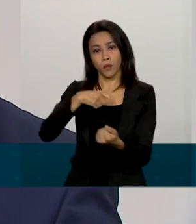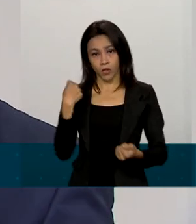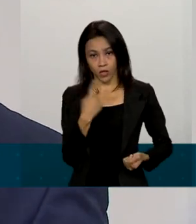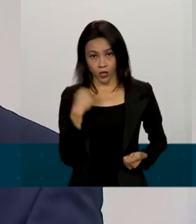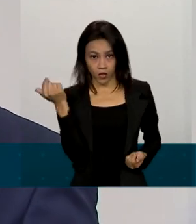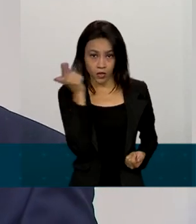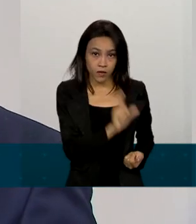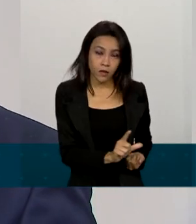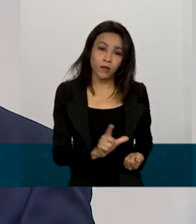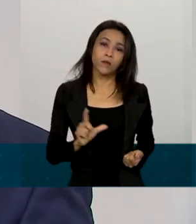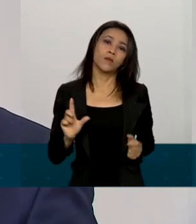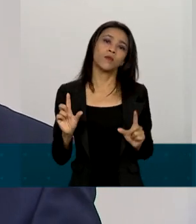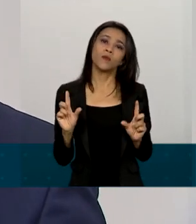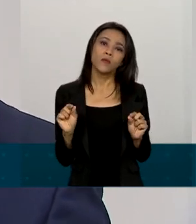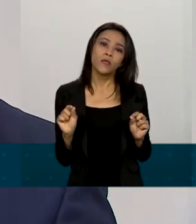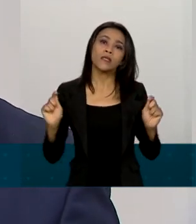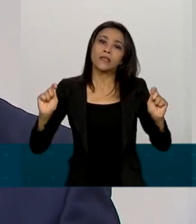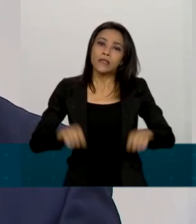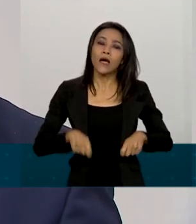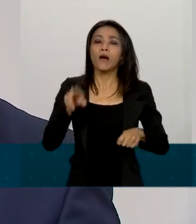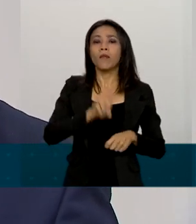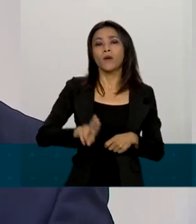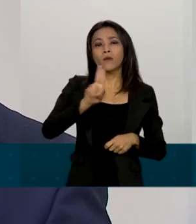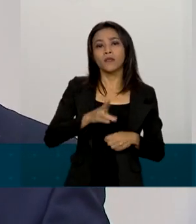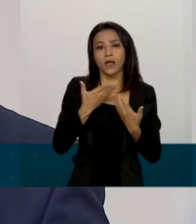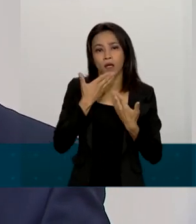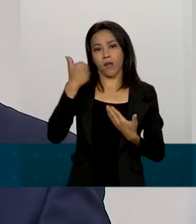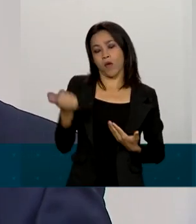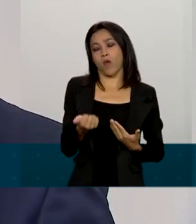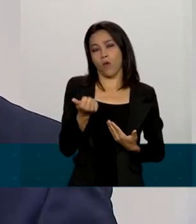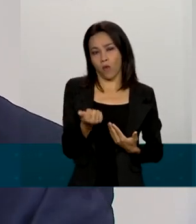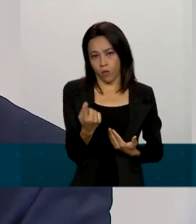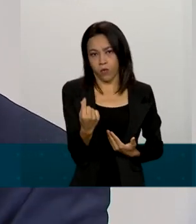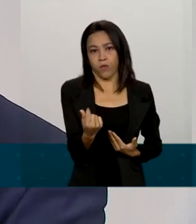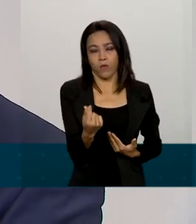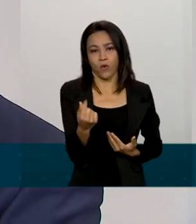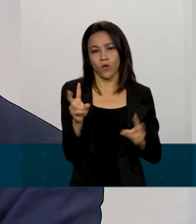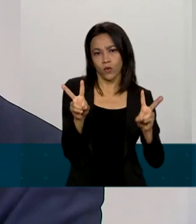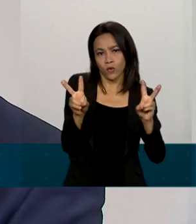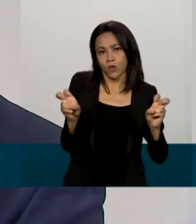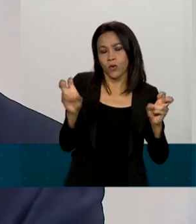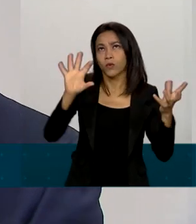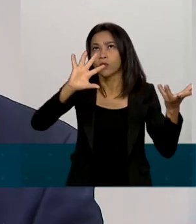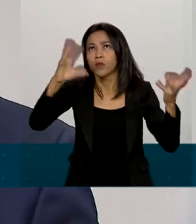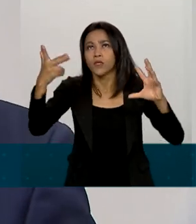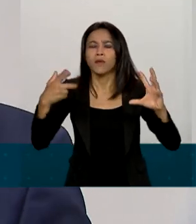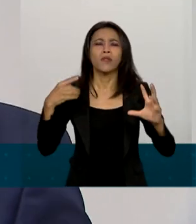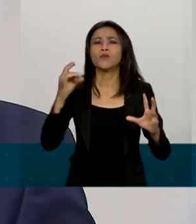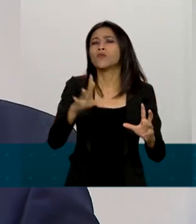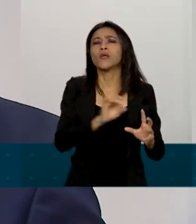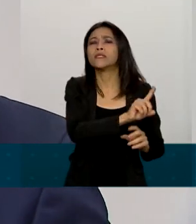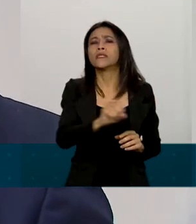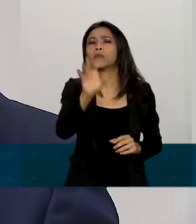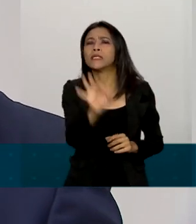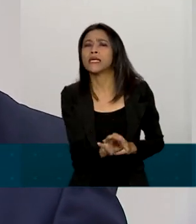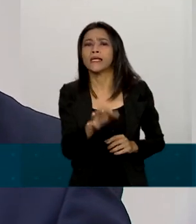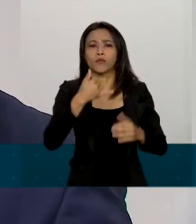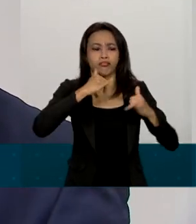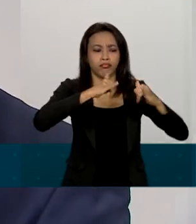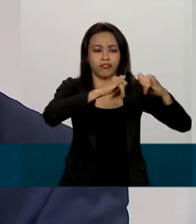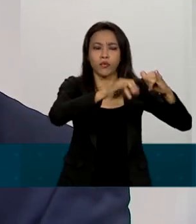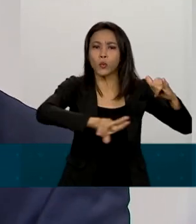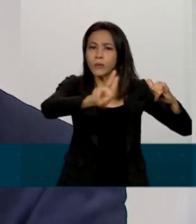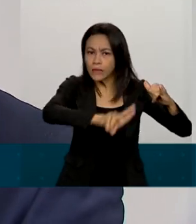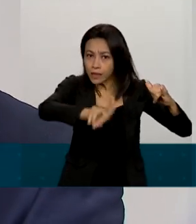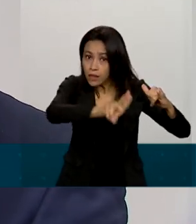pode utilizar melhor recursos de financiamento do clima, não só falando de veículos 100% elétrico, veículos a hidrogênio,